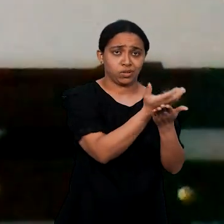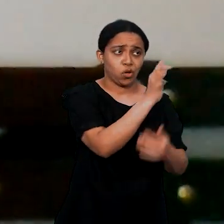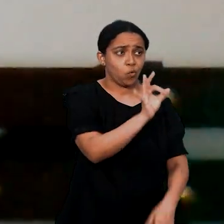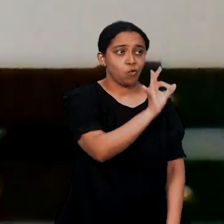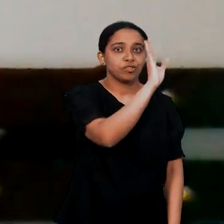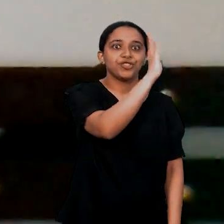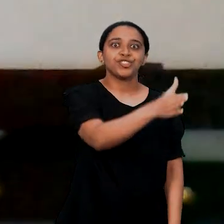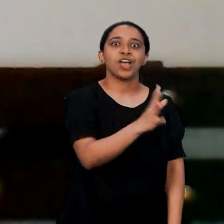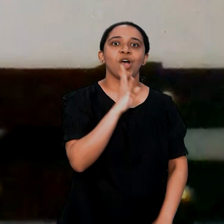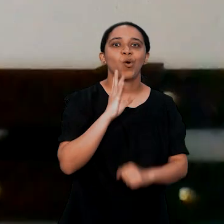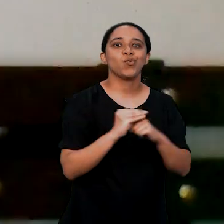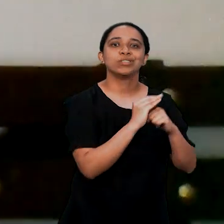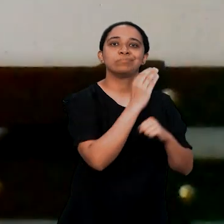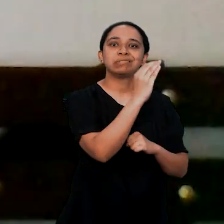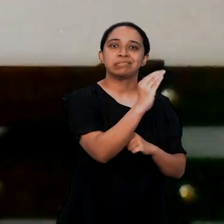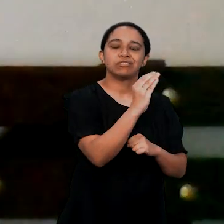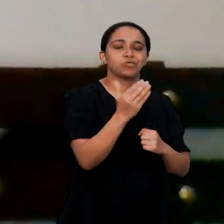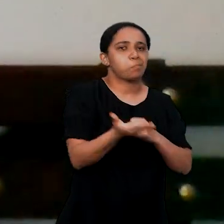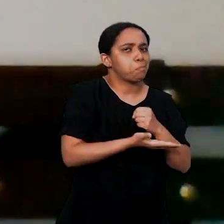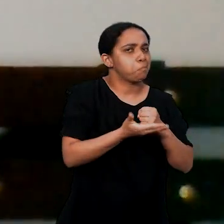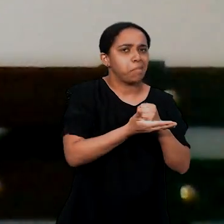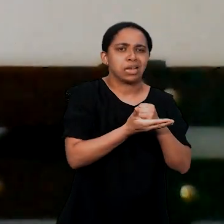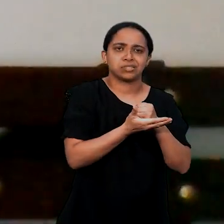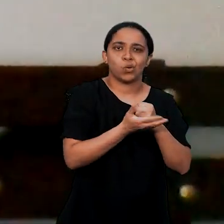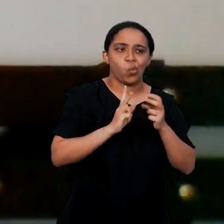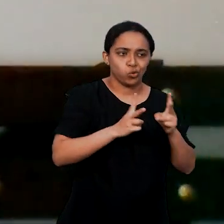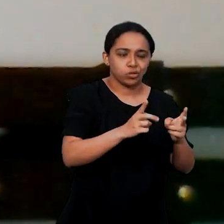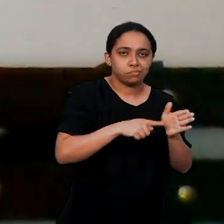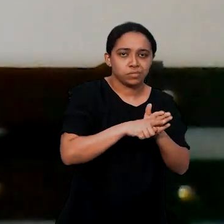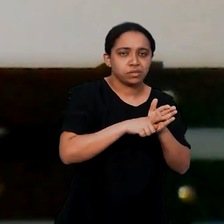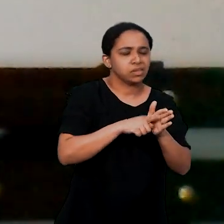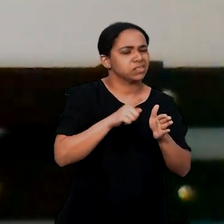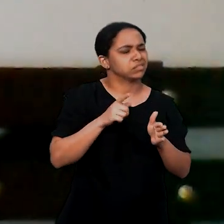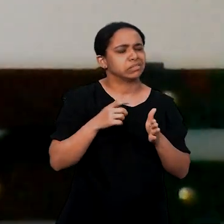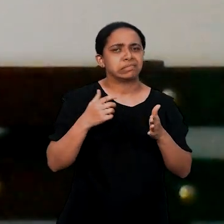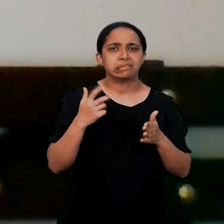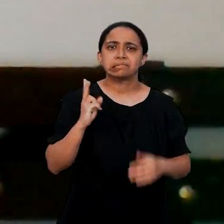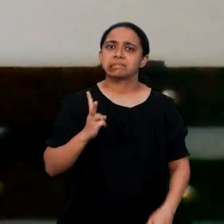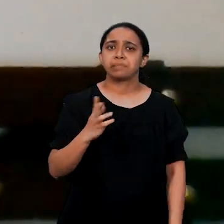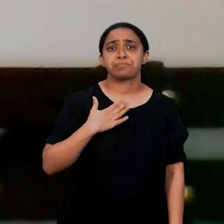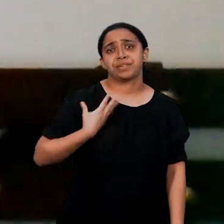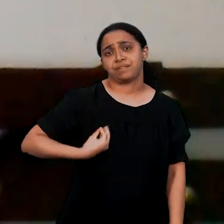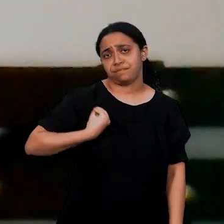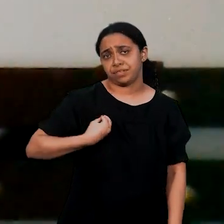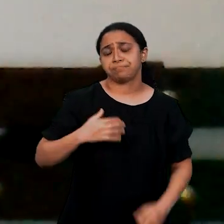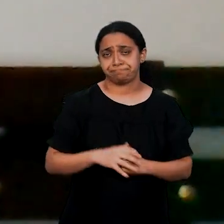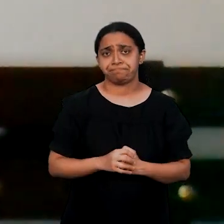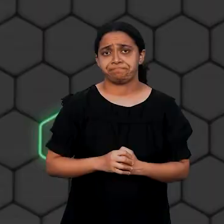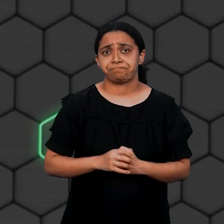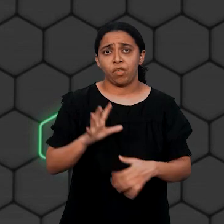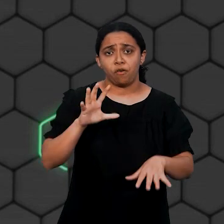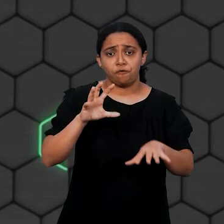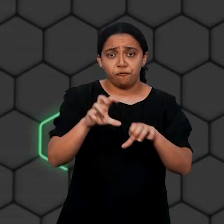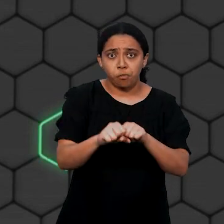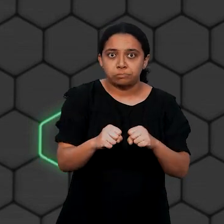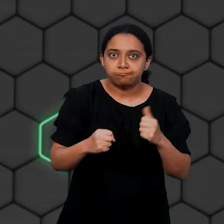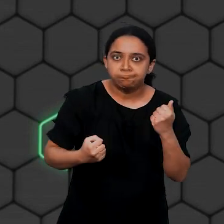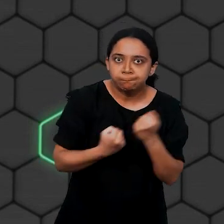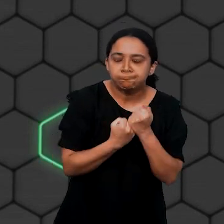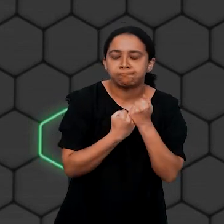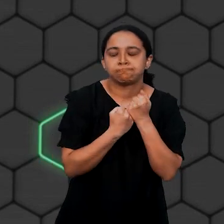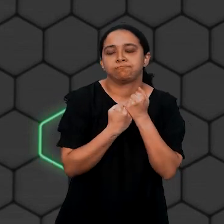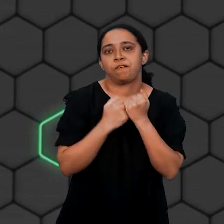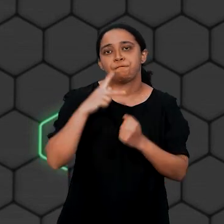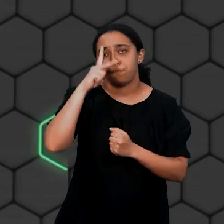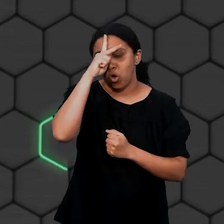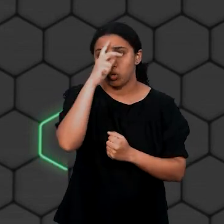tive todo o conhecimento científico necessário para continuar fazendo pesquisa e isso eu vou levar para a minha vida inteira. Essa formação